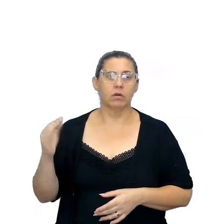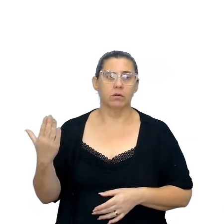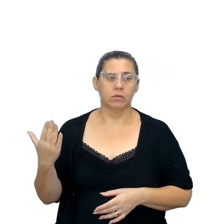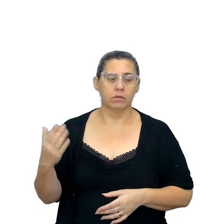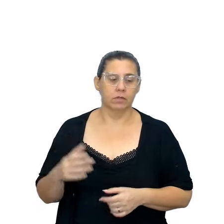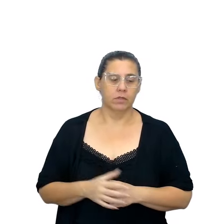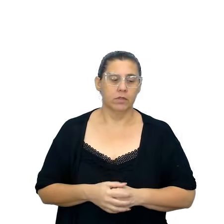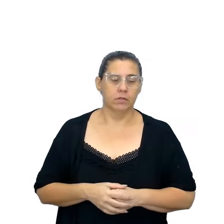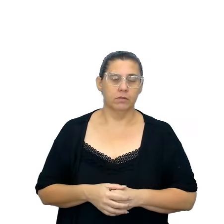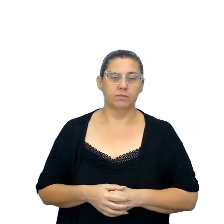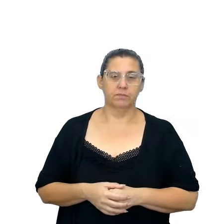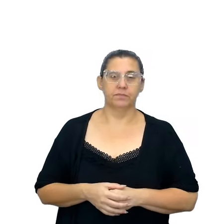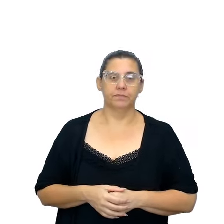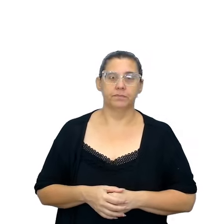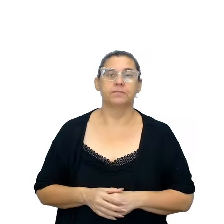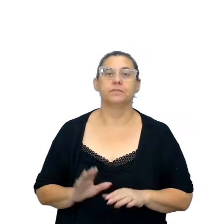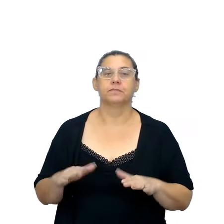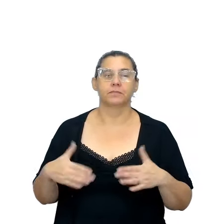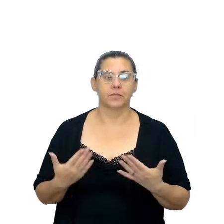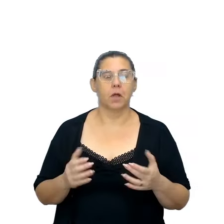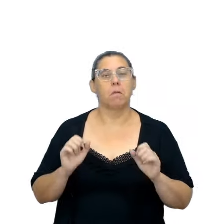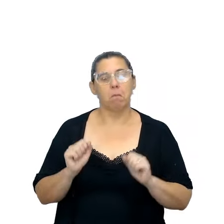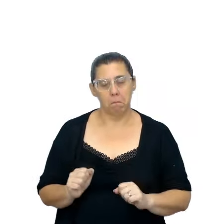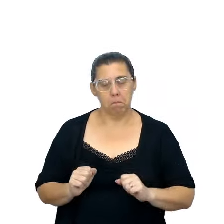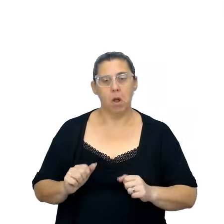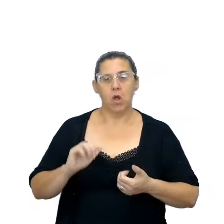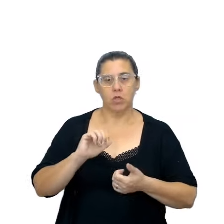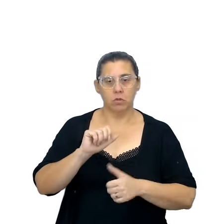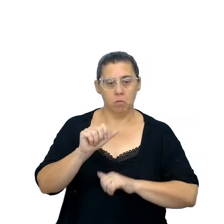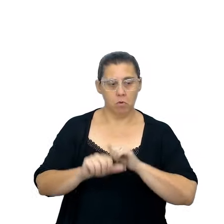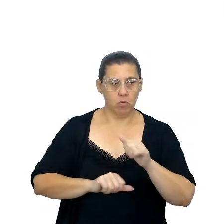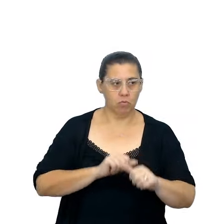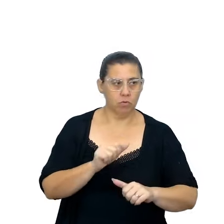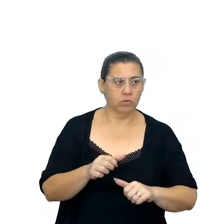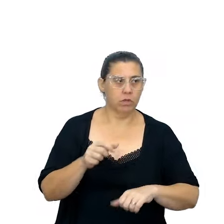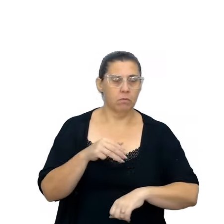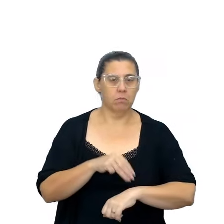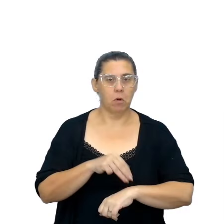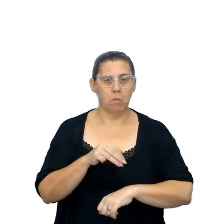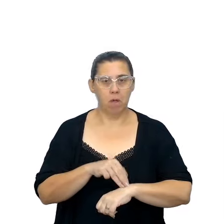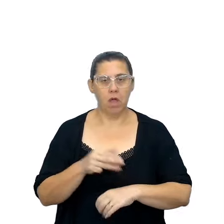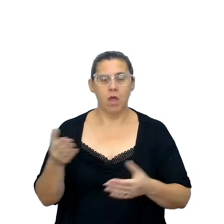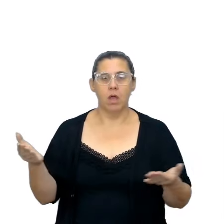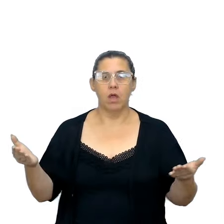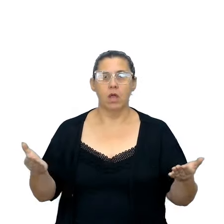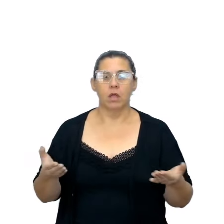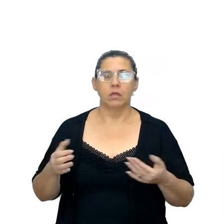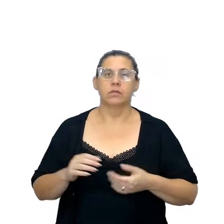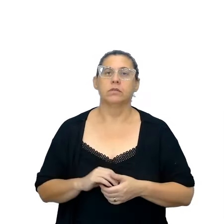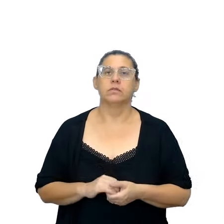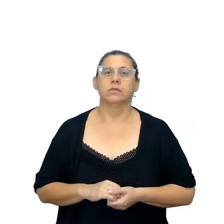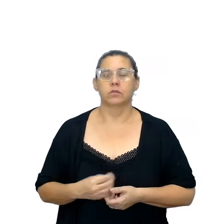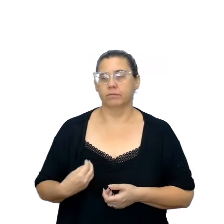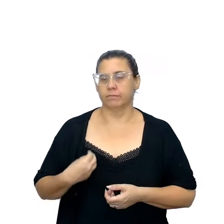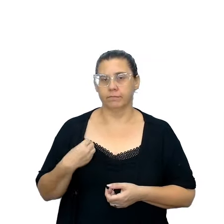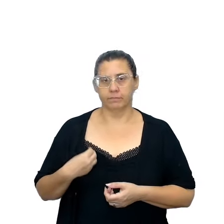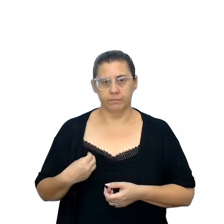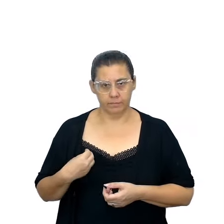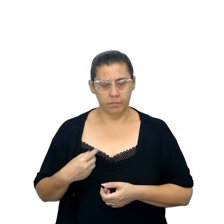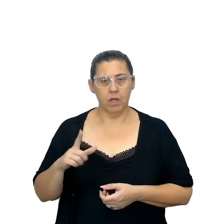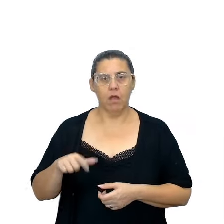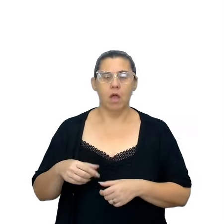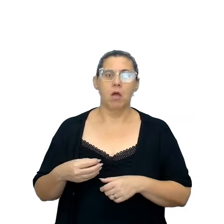a obra em si, mas ele pode atualizar e trazer para o momento ato dele, né, em que ele vive, e são